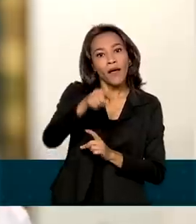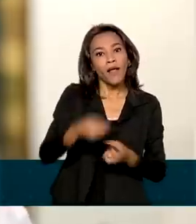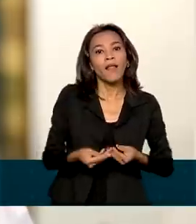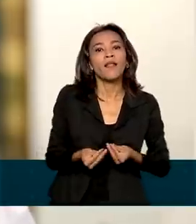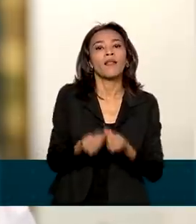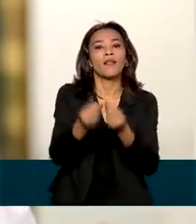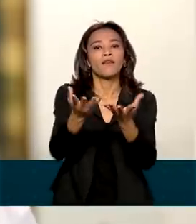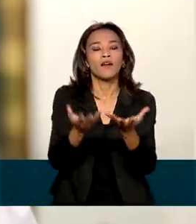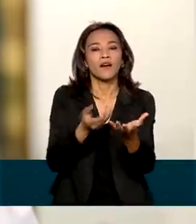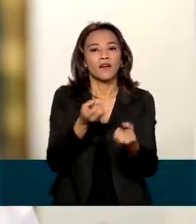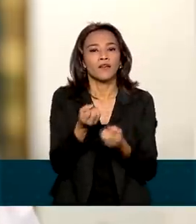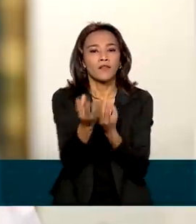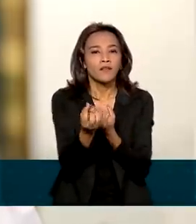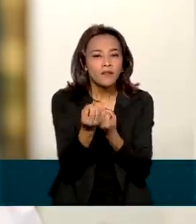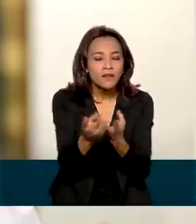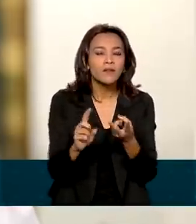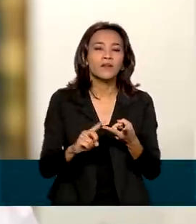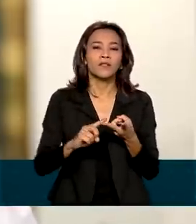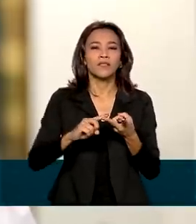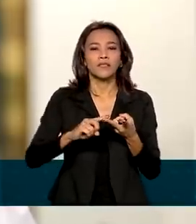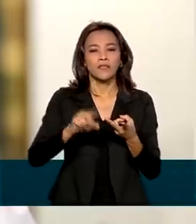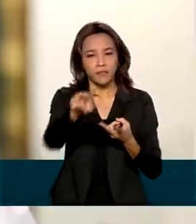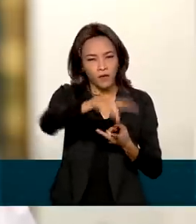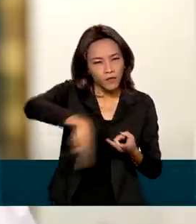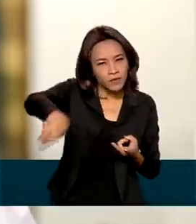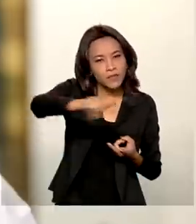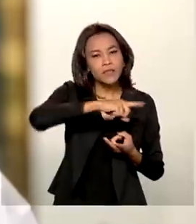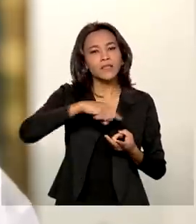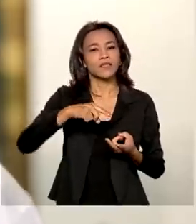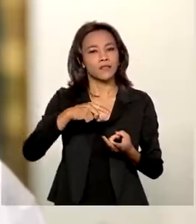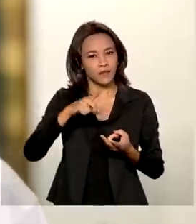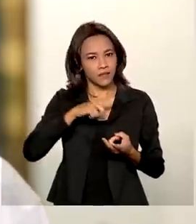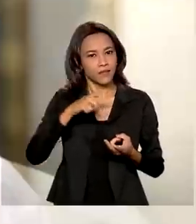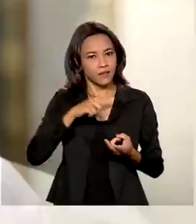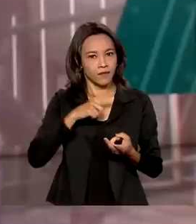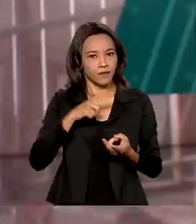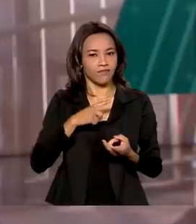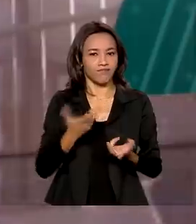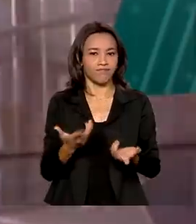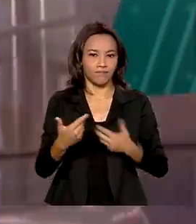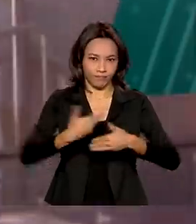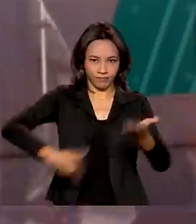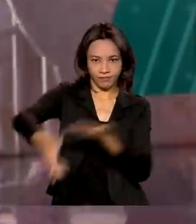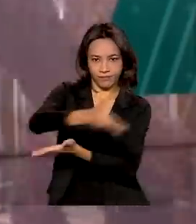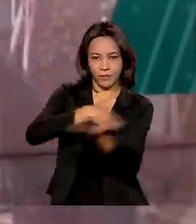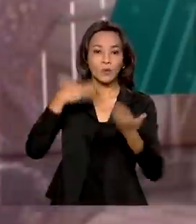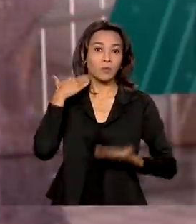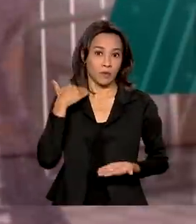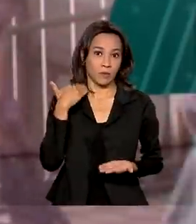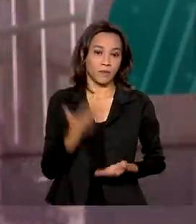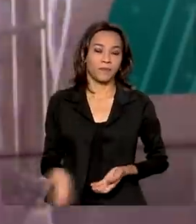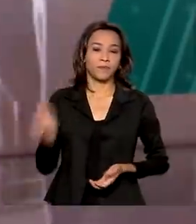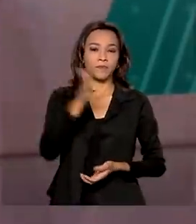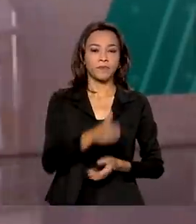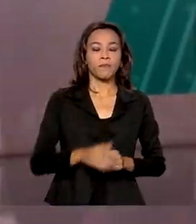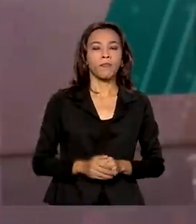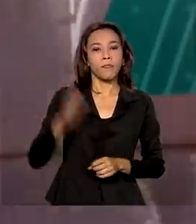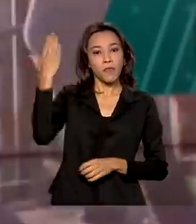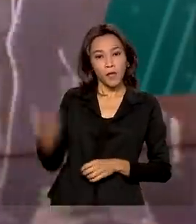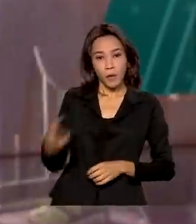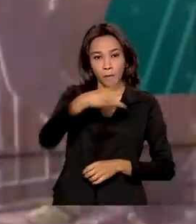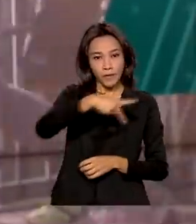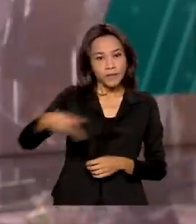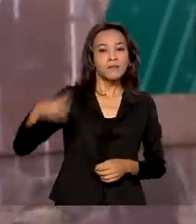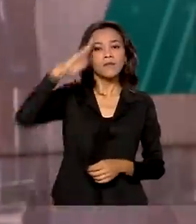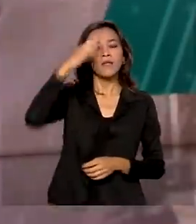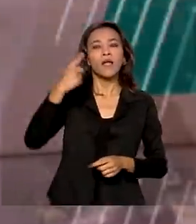e comodidade para você, cliente de produtos e serviços financeiros. O presidente Jair Bolsonaro participou